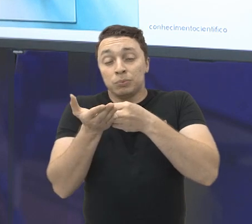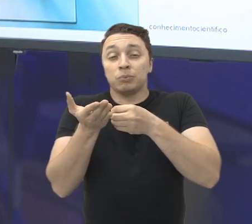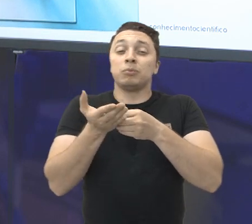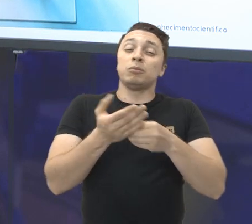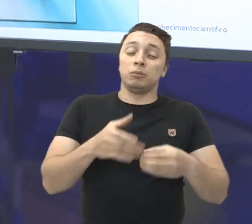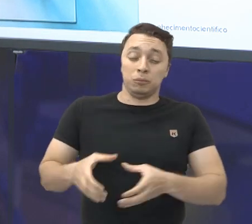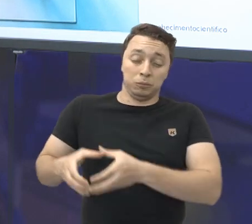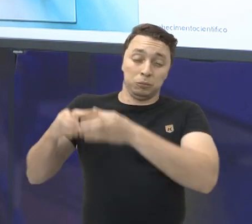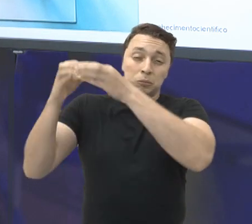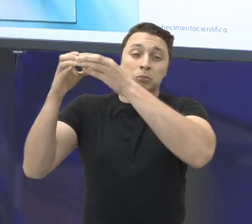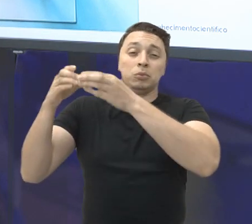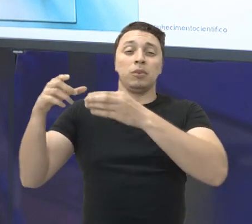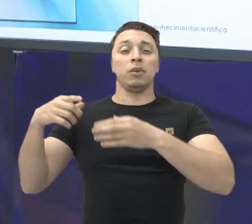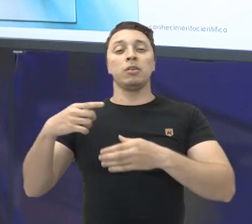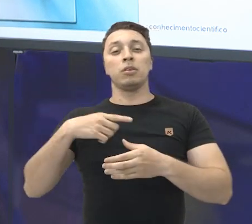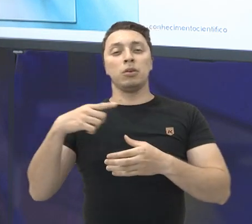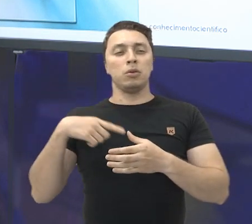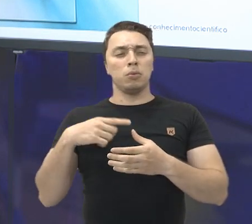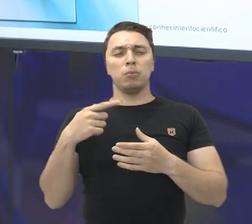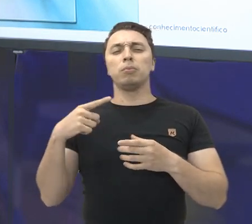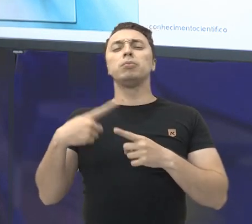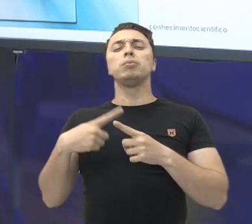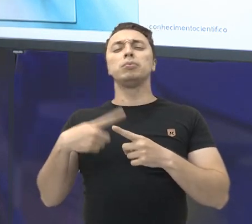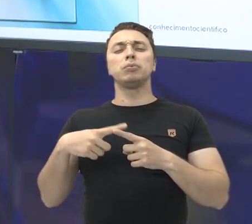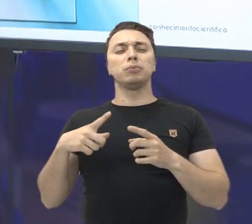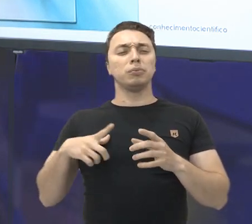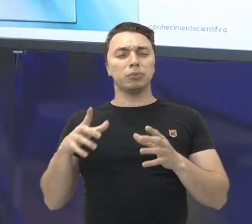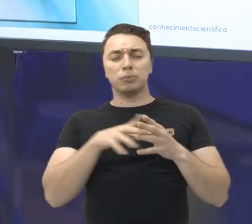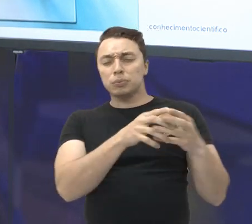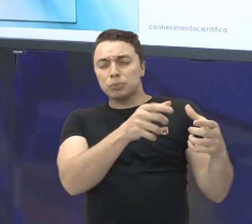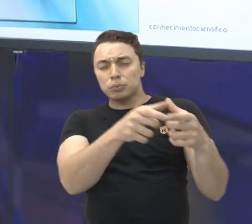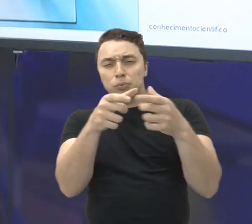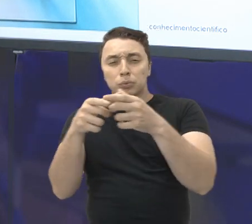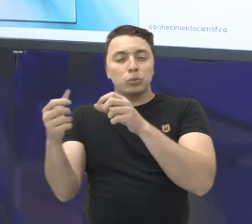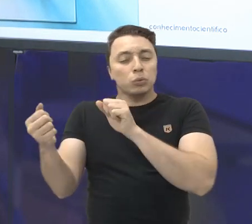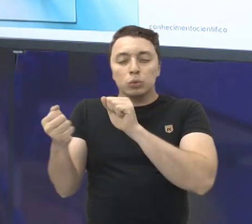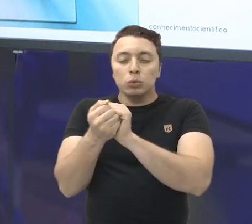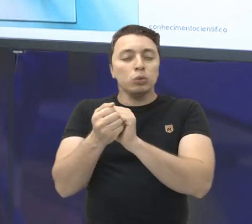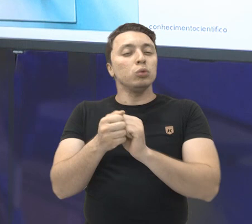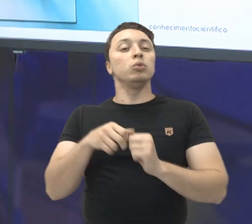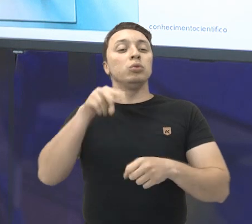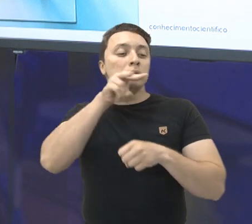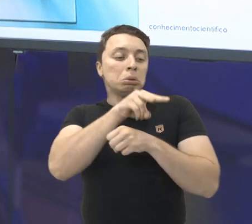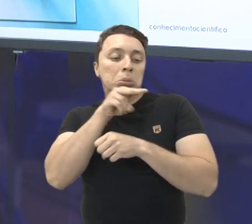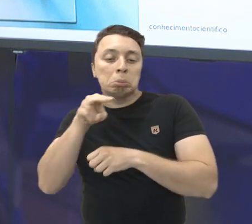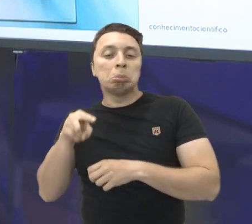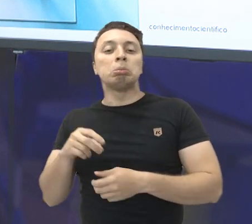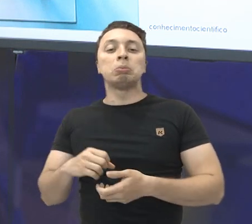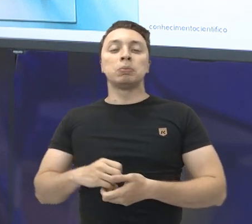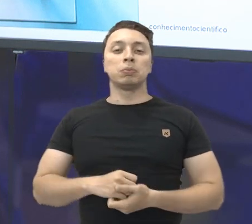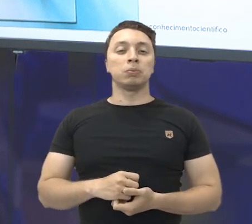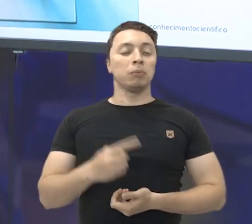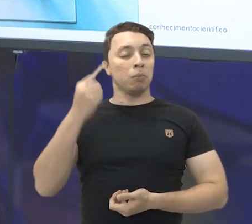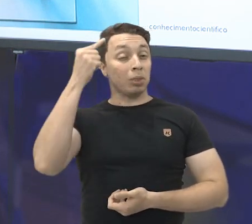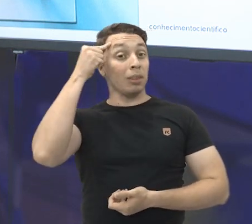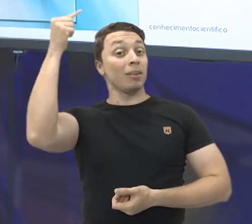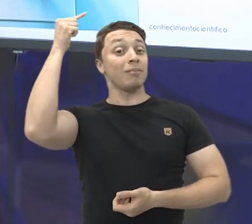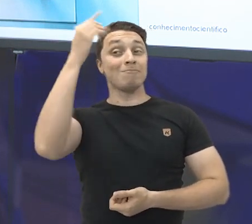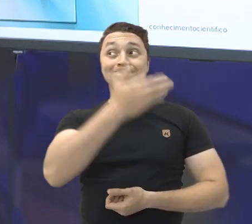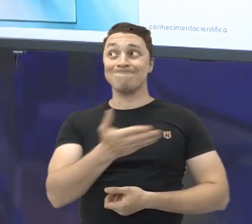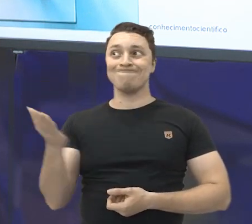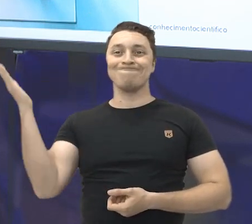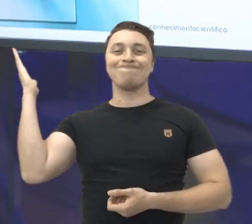Porque esses objetos estão ao nosso redor e lembram essas formas geométricas espaciais. Vamos dar